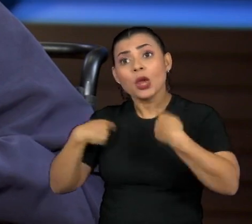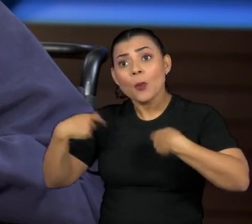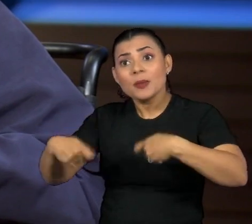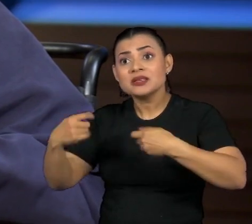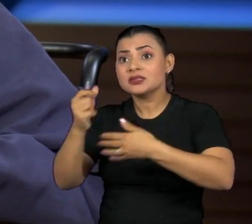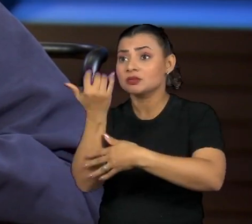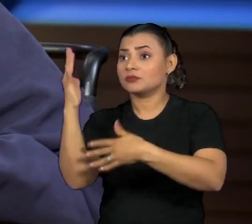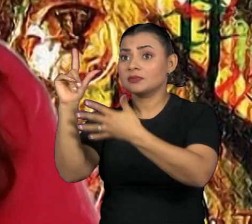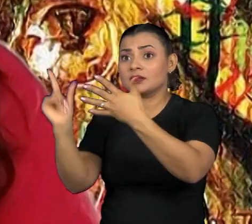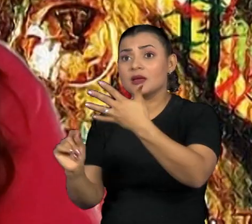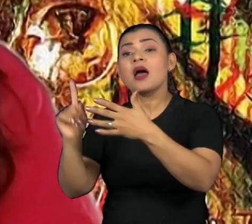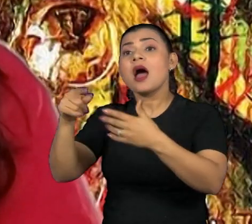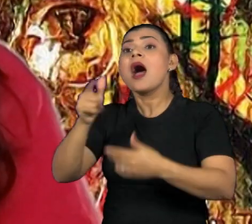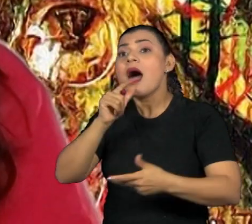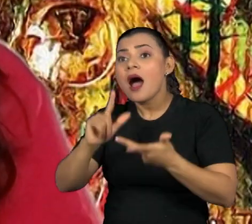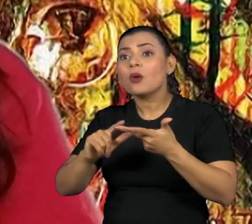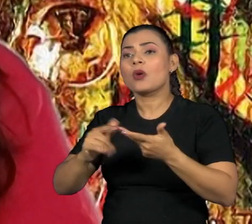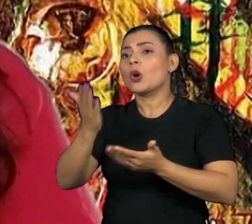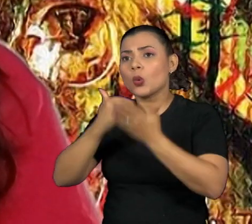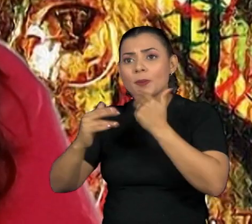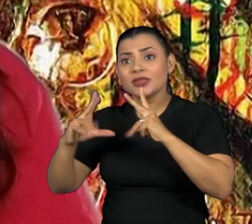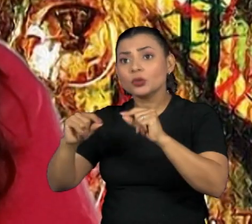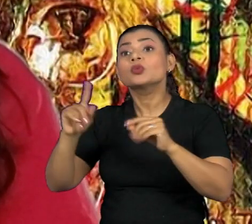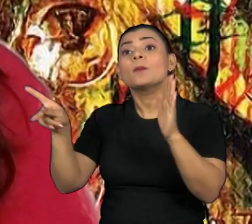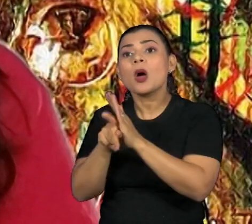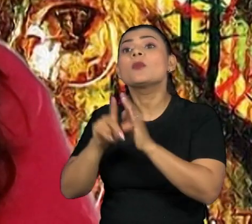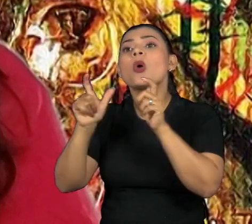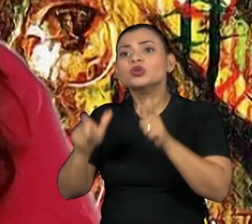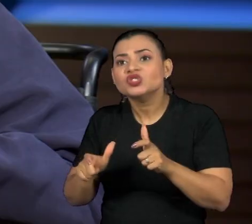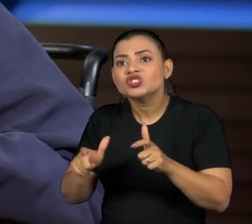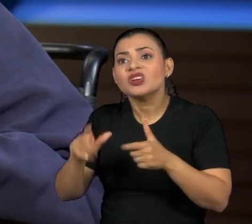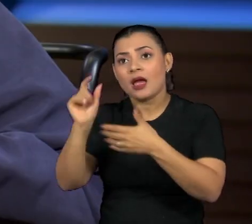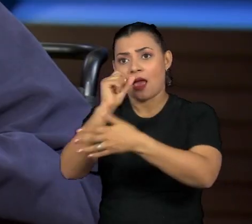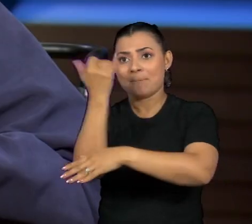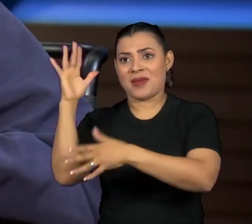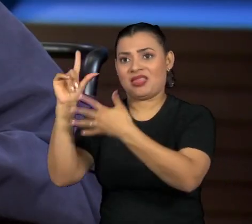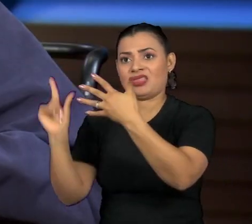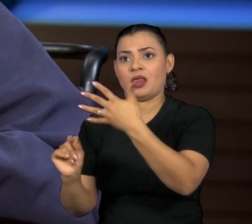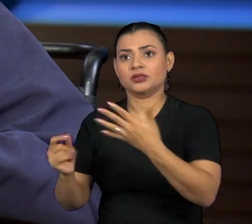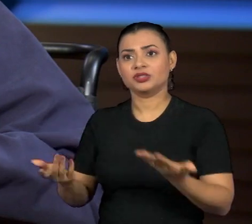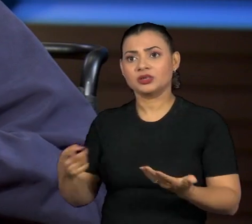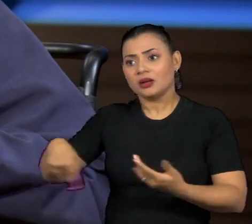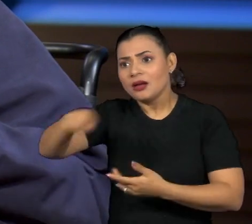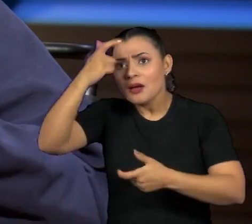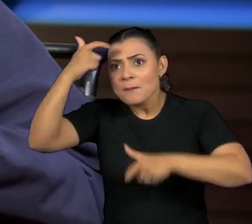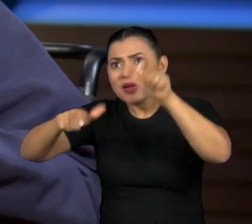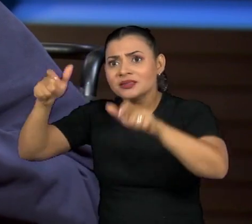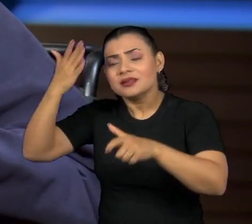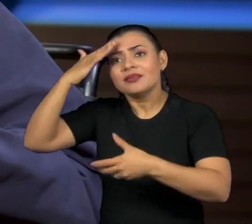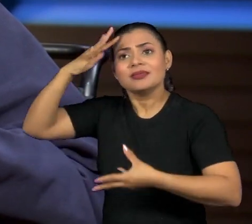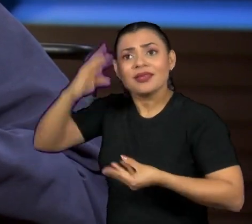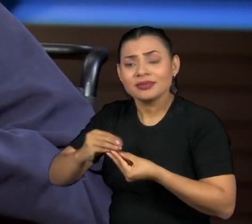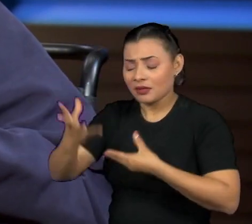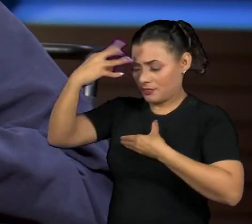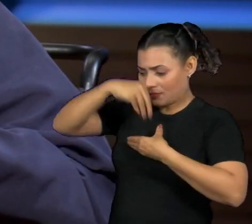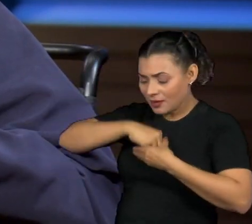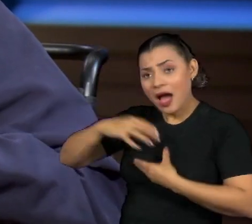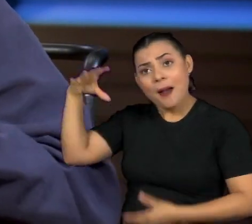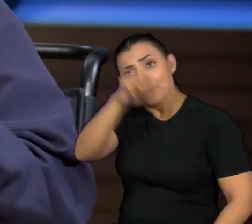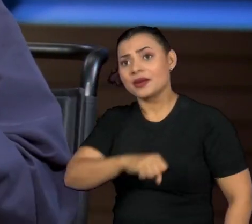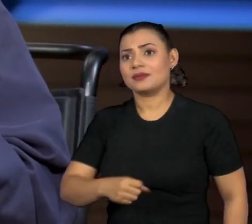Atlântica. A água que eu bebo, a comida que eu como, depende da Mata Atlântica. Então, as pessoas precisam entender e internalizar isso.